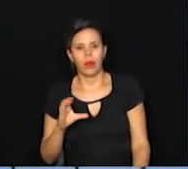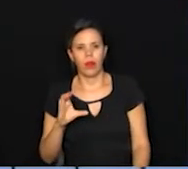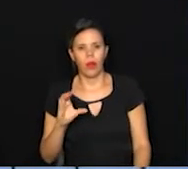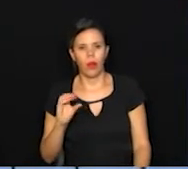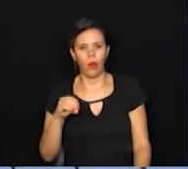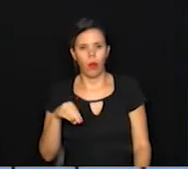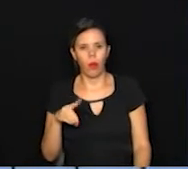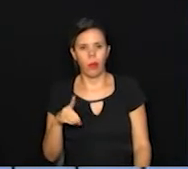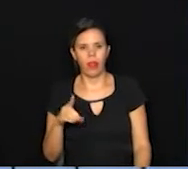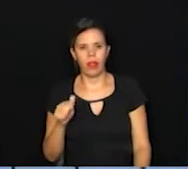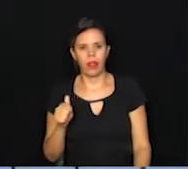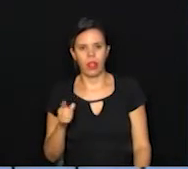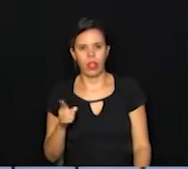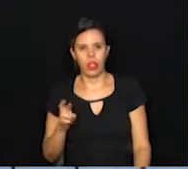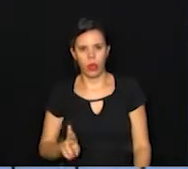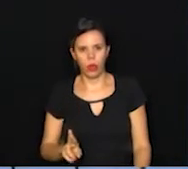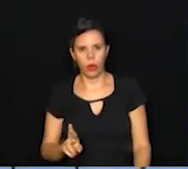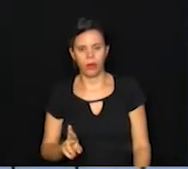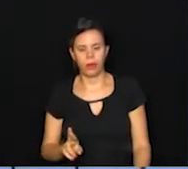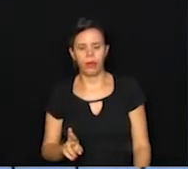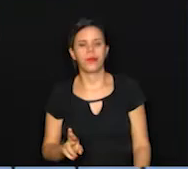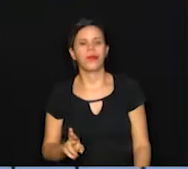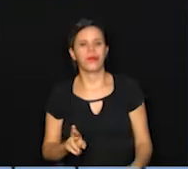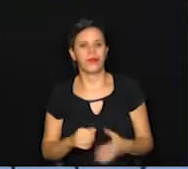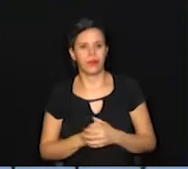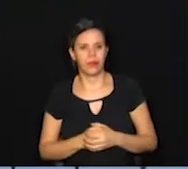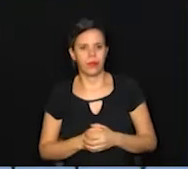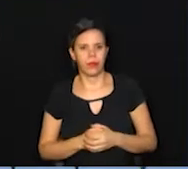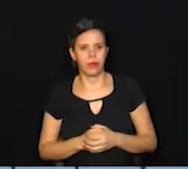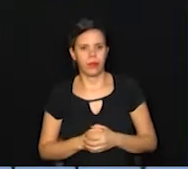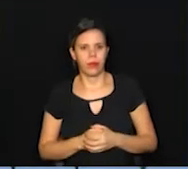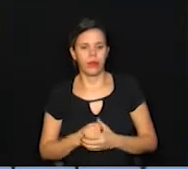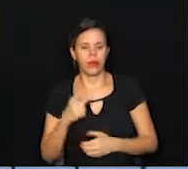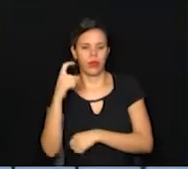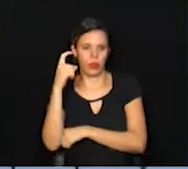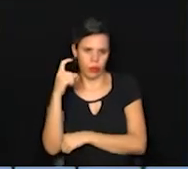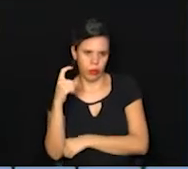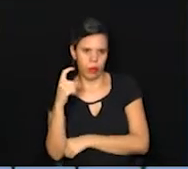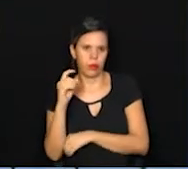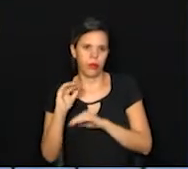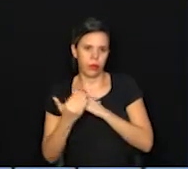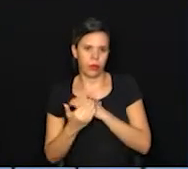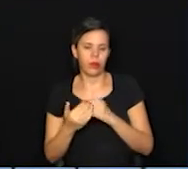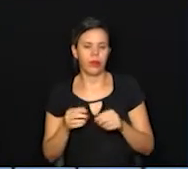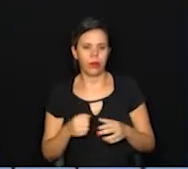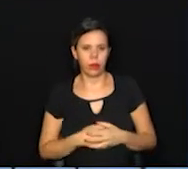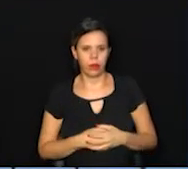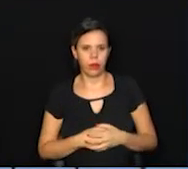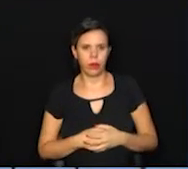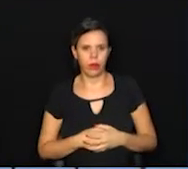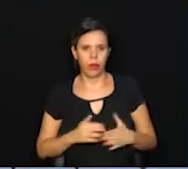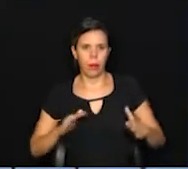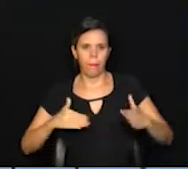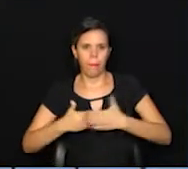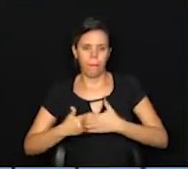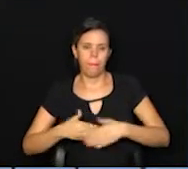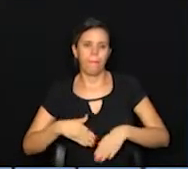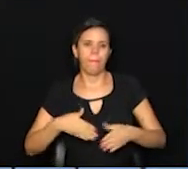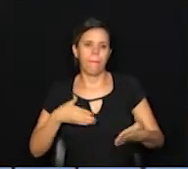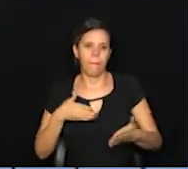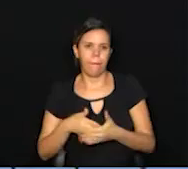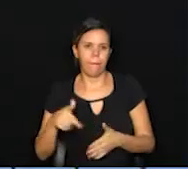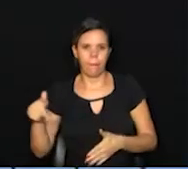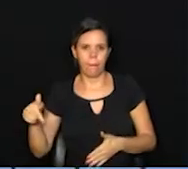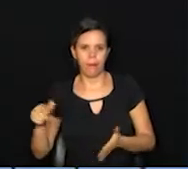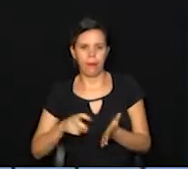Tórlogo da Untre e a dona Josefina Sarmento, no Cambuí, essa interdição vai ser das